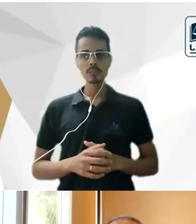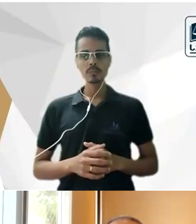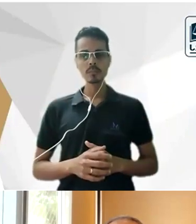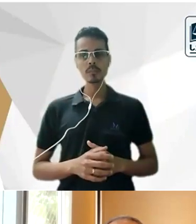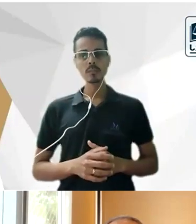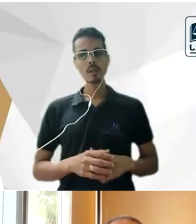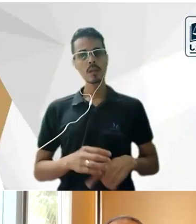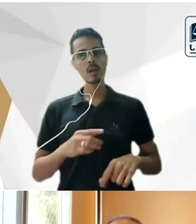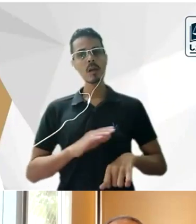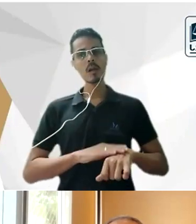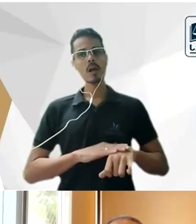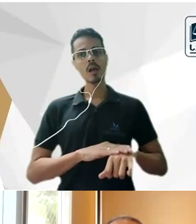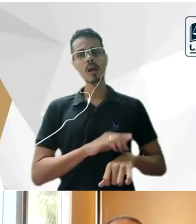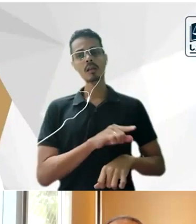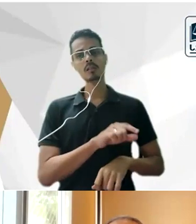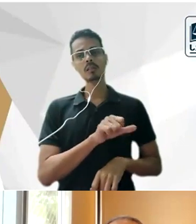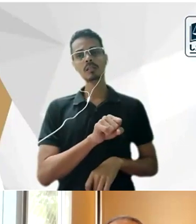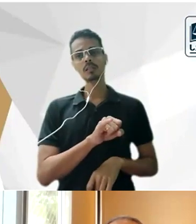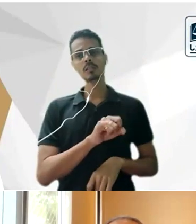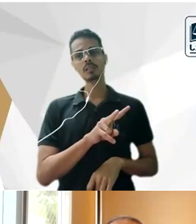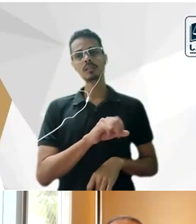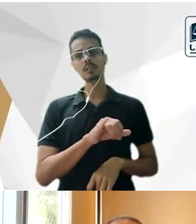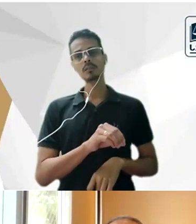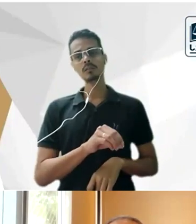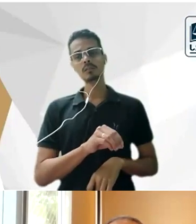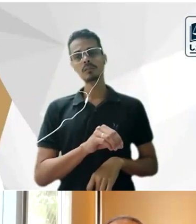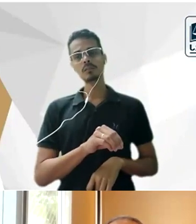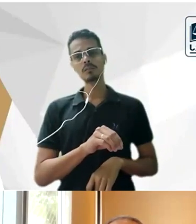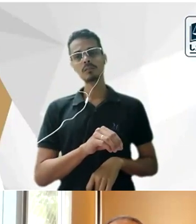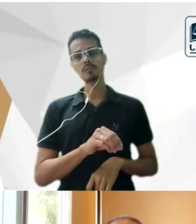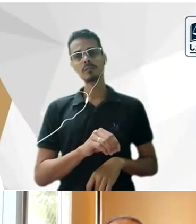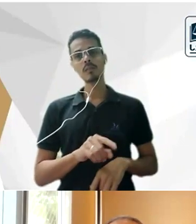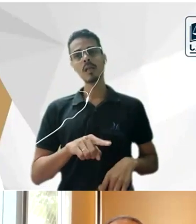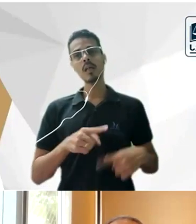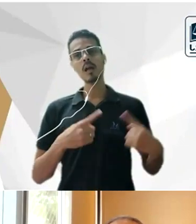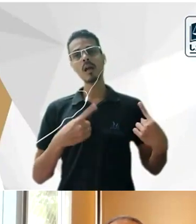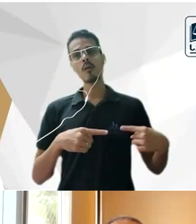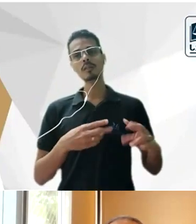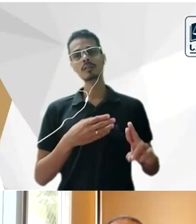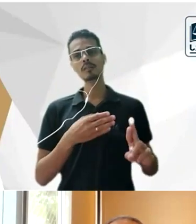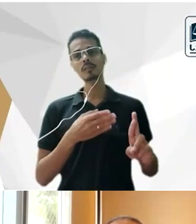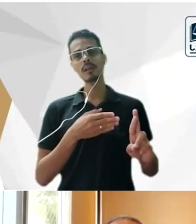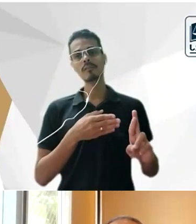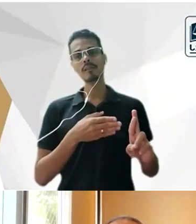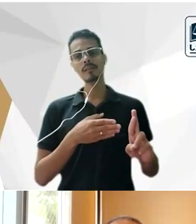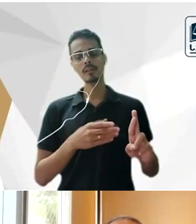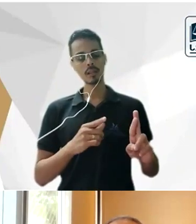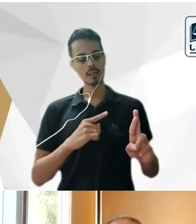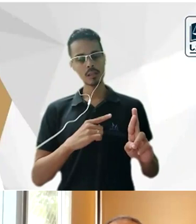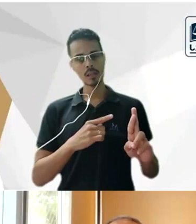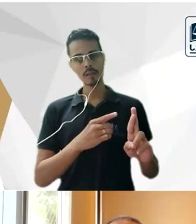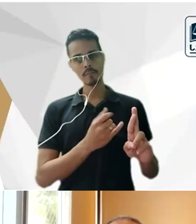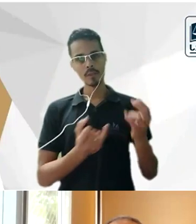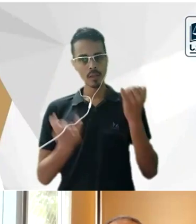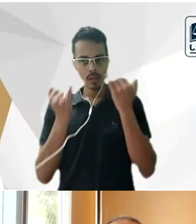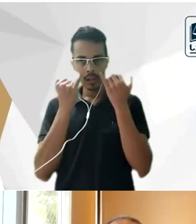Romero então é é a contradição da fonte você tem aquela informação por causa daquilo